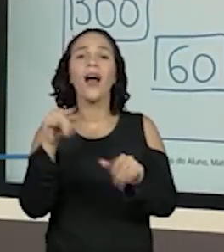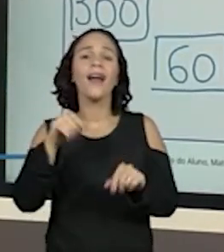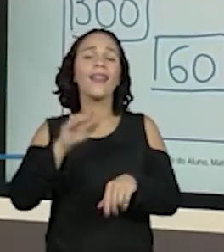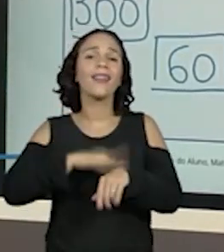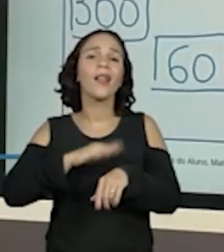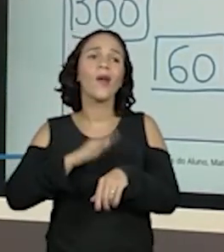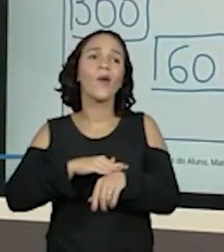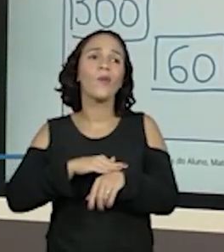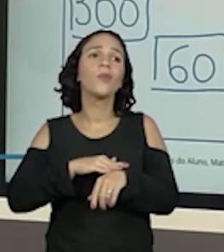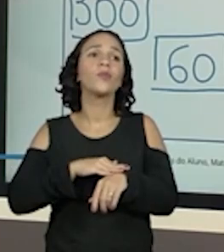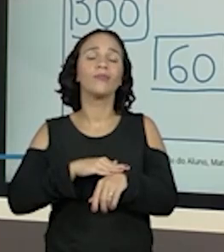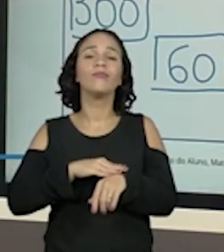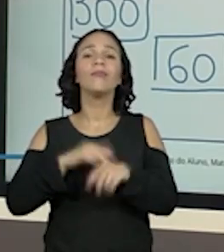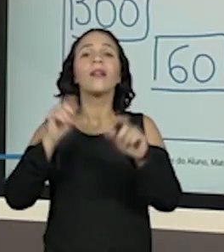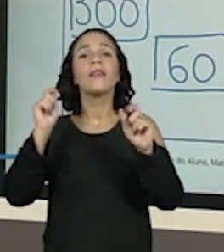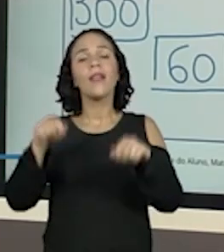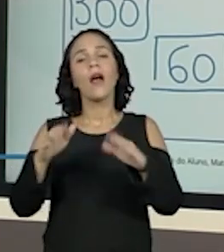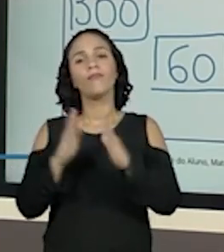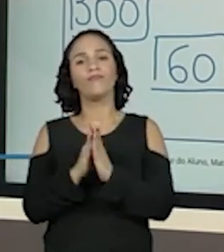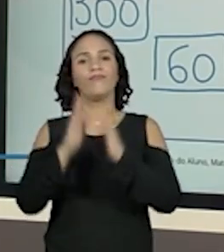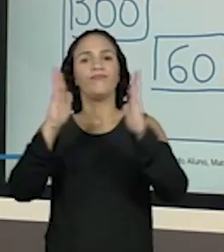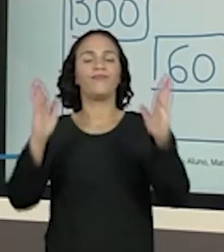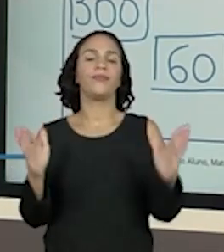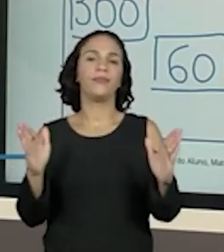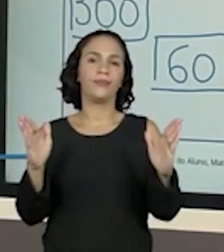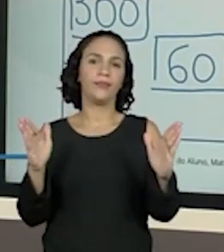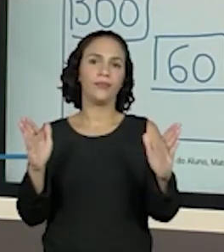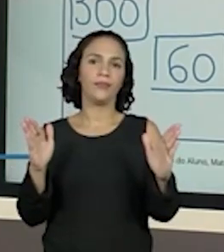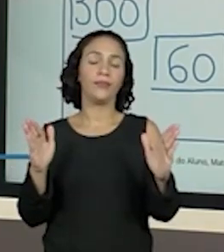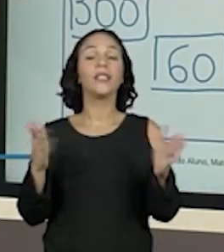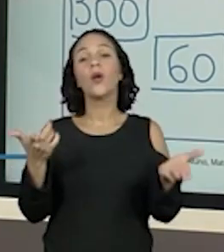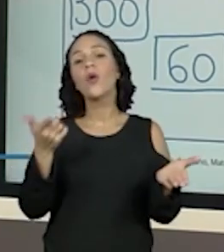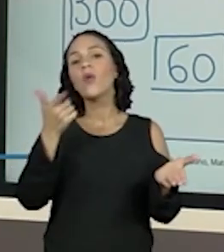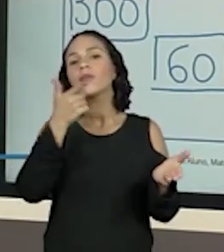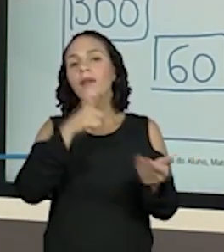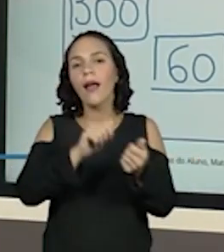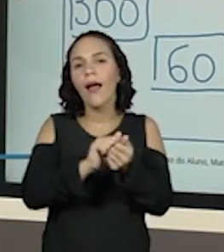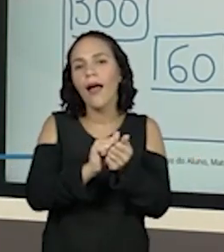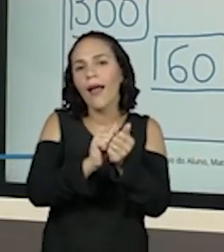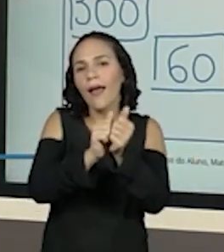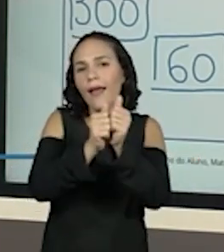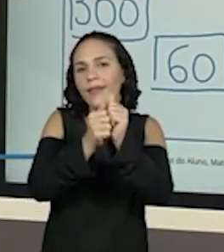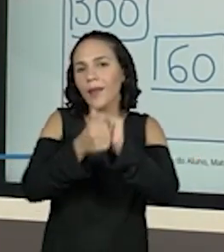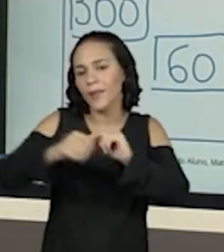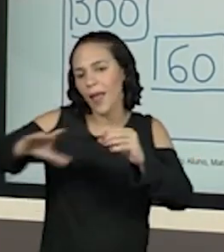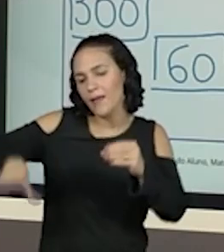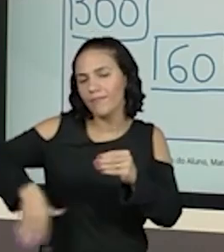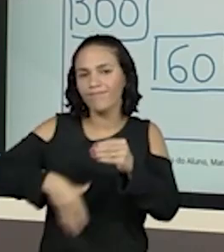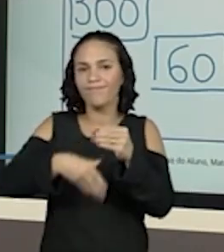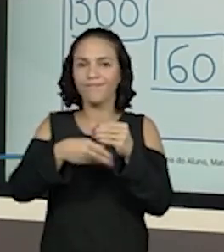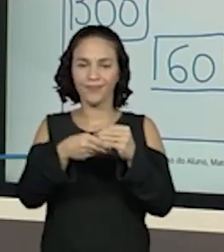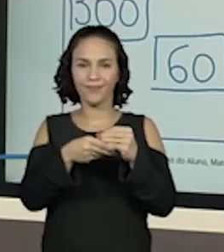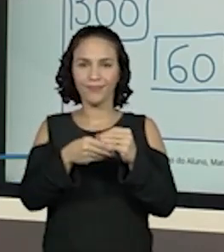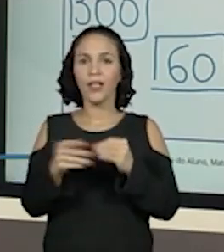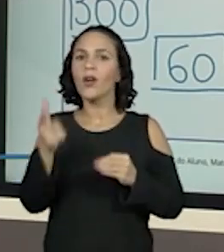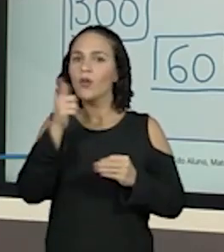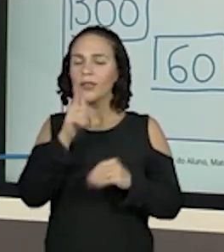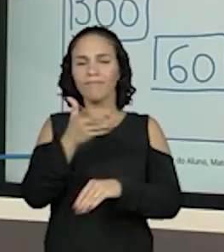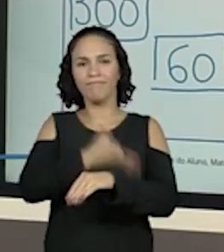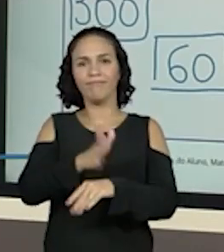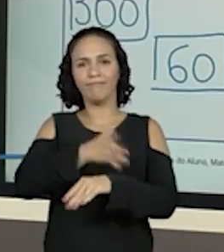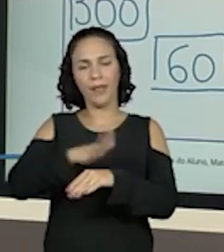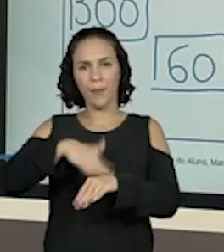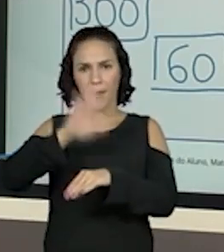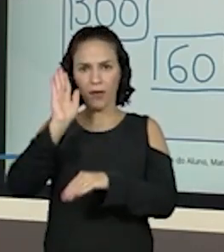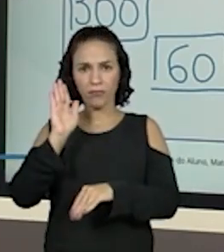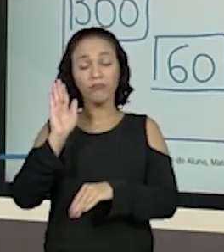maior ali do que às vezes o que a gente tem na apostila. Então, criançada, a gente aumenta um pouquinho para continuar treinando.